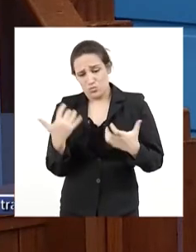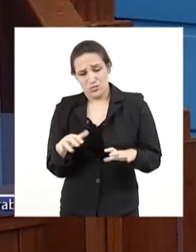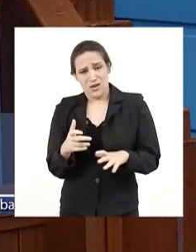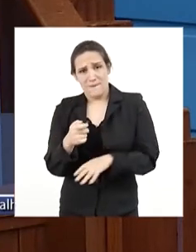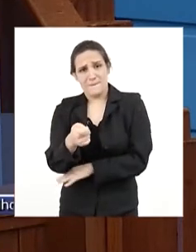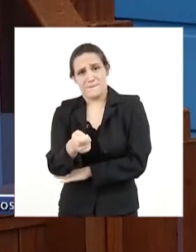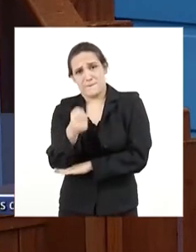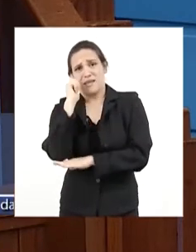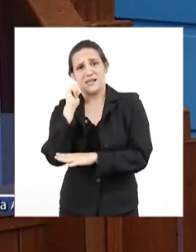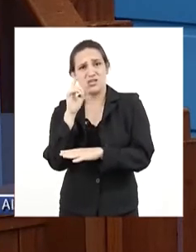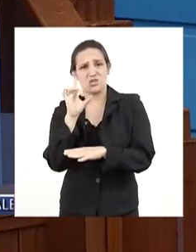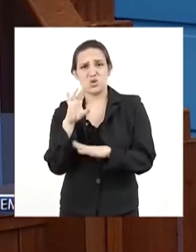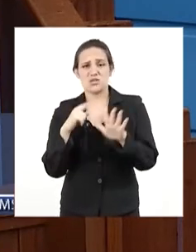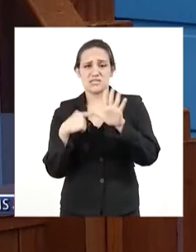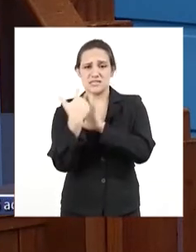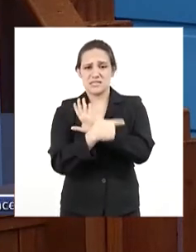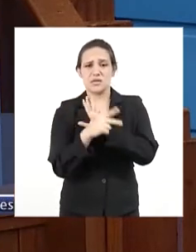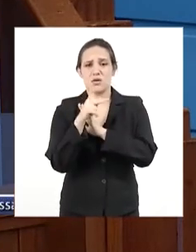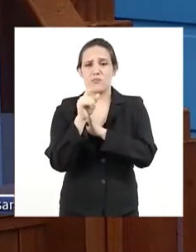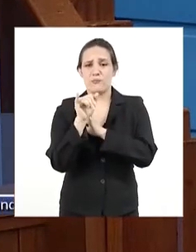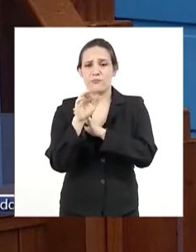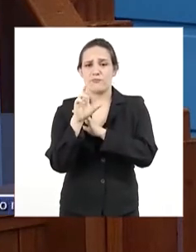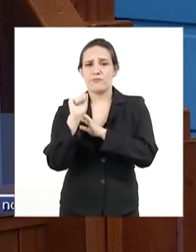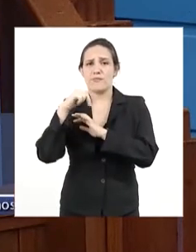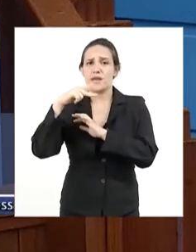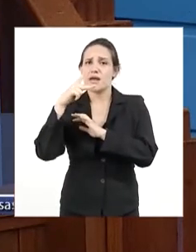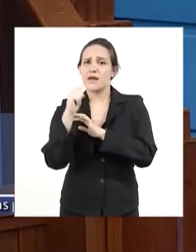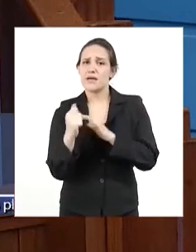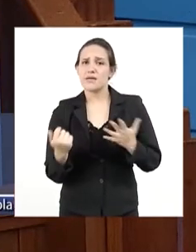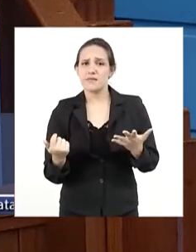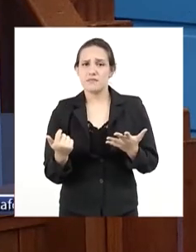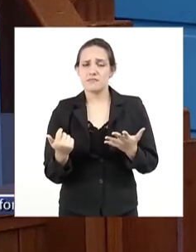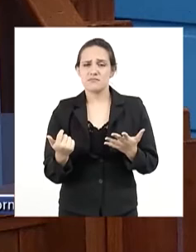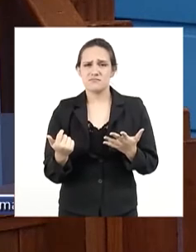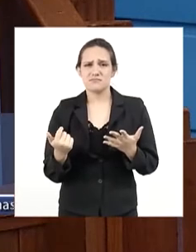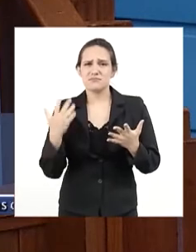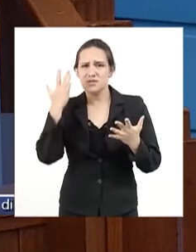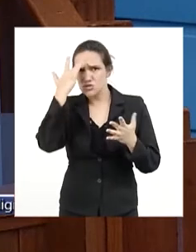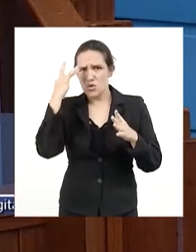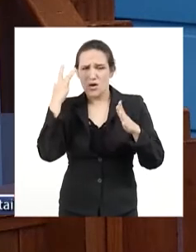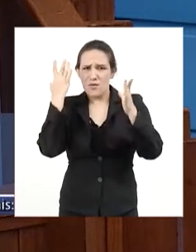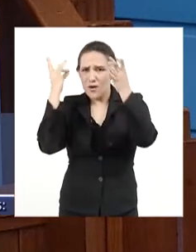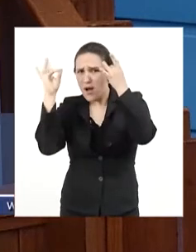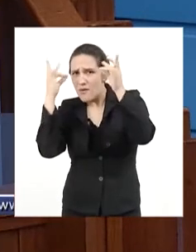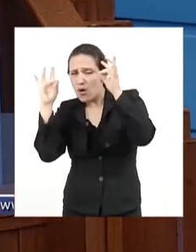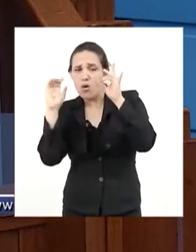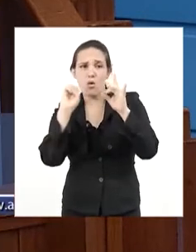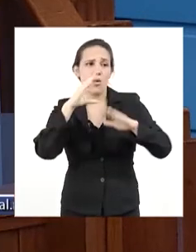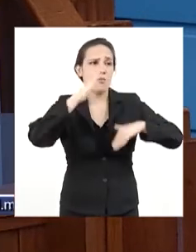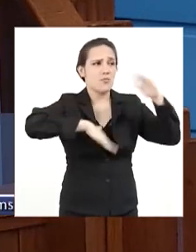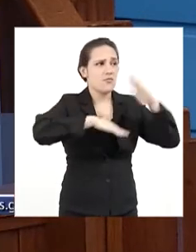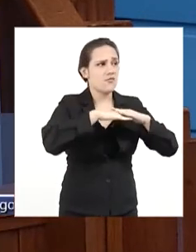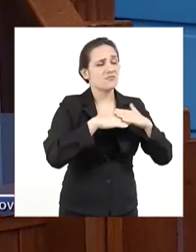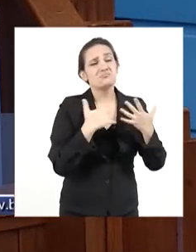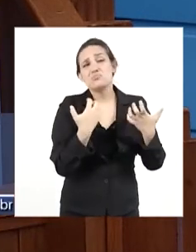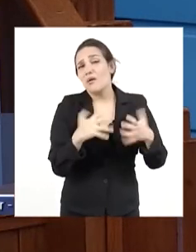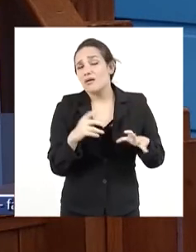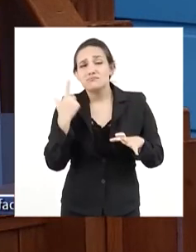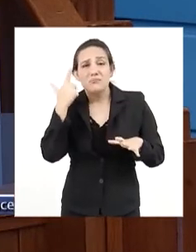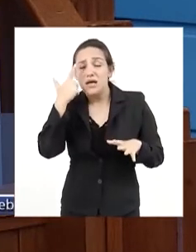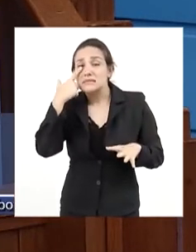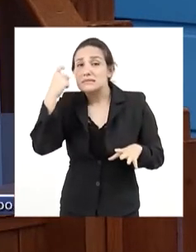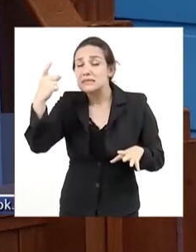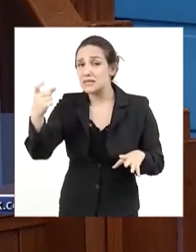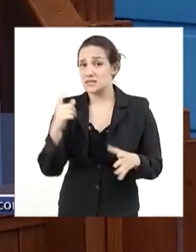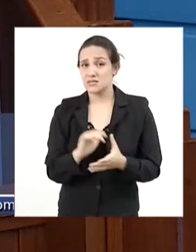nem o interesse dos pescadores, amador ou profissional, estarem transitando